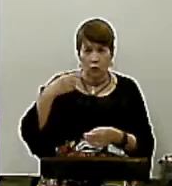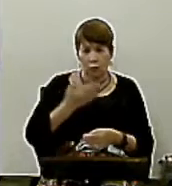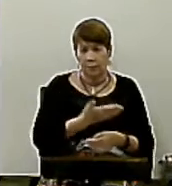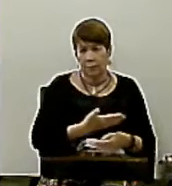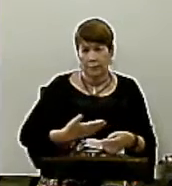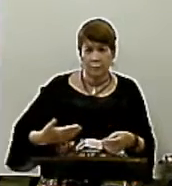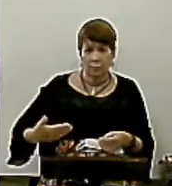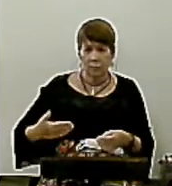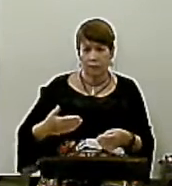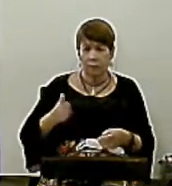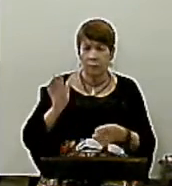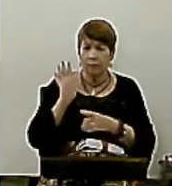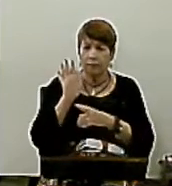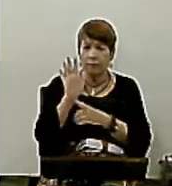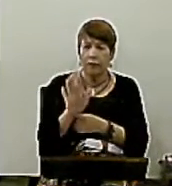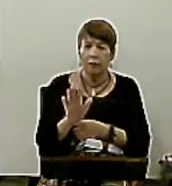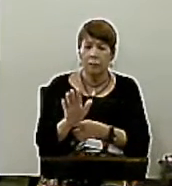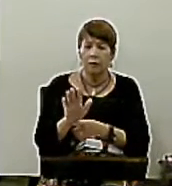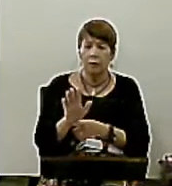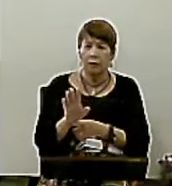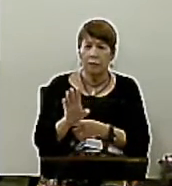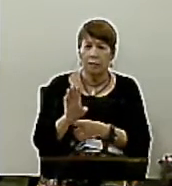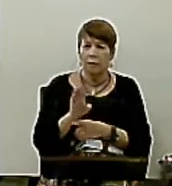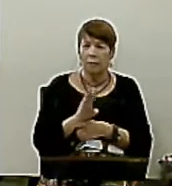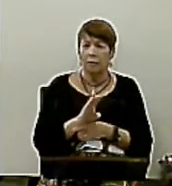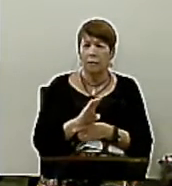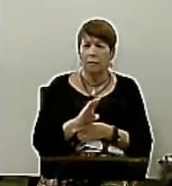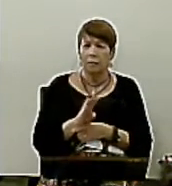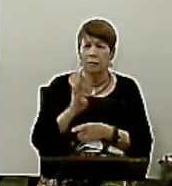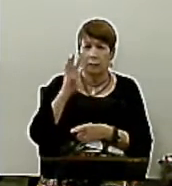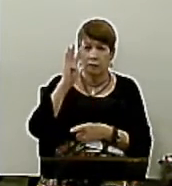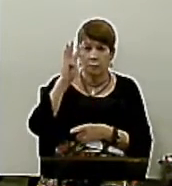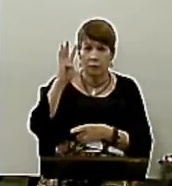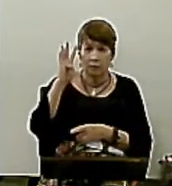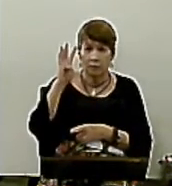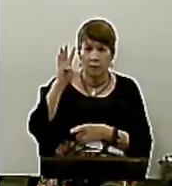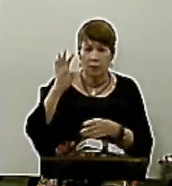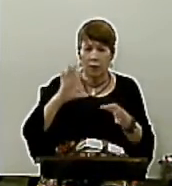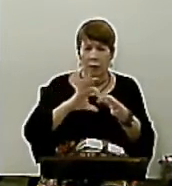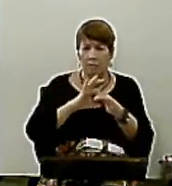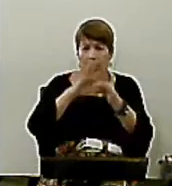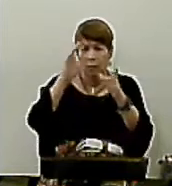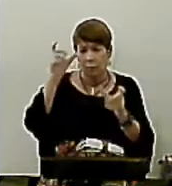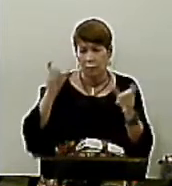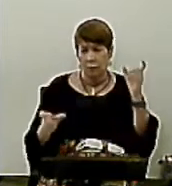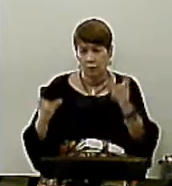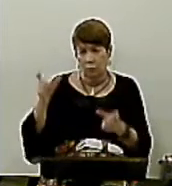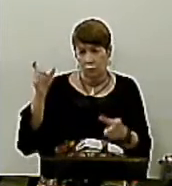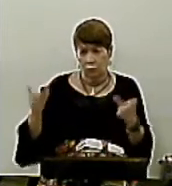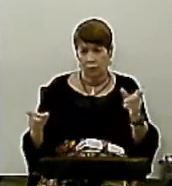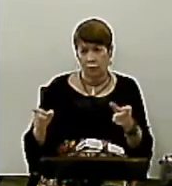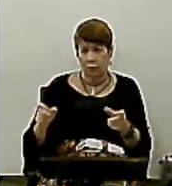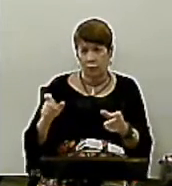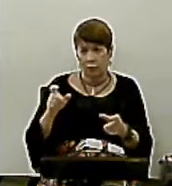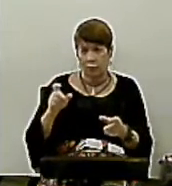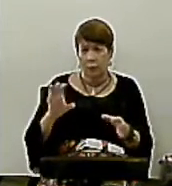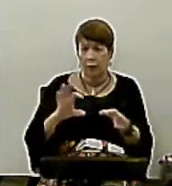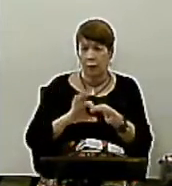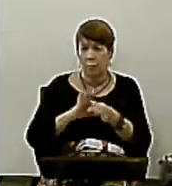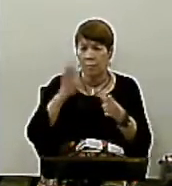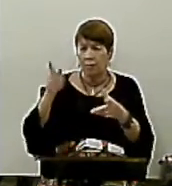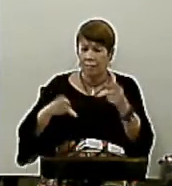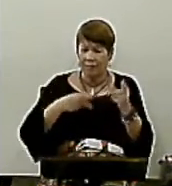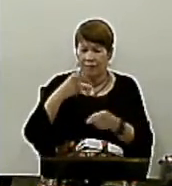que proclamava uma quádrupla liberdade para o seu povo. Liberdade para falar em qualquer